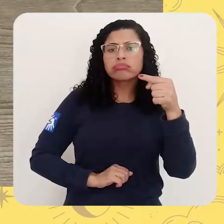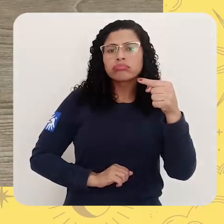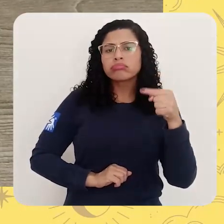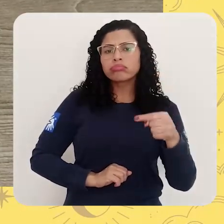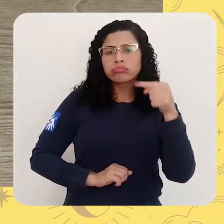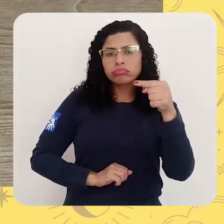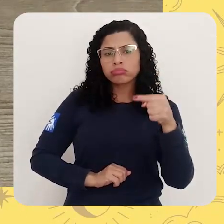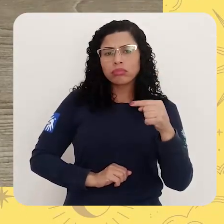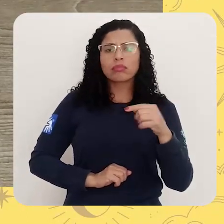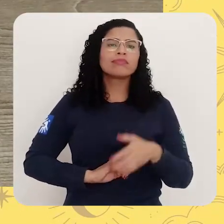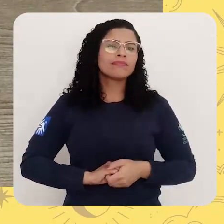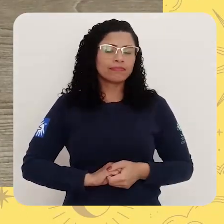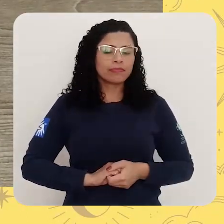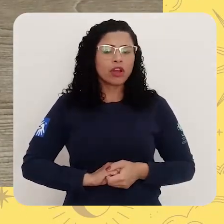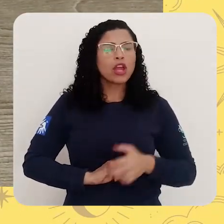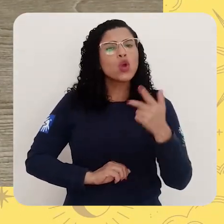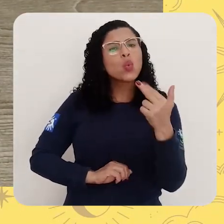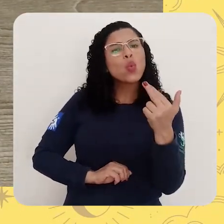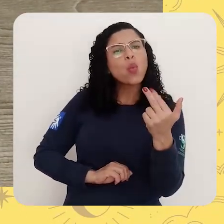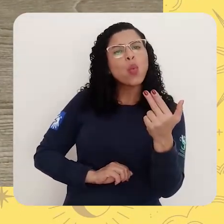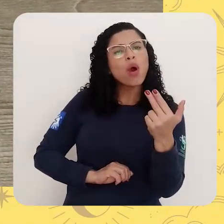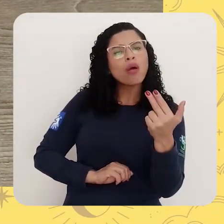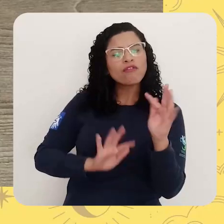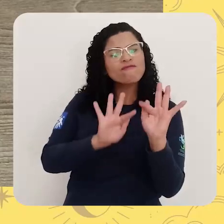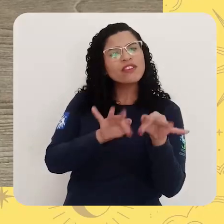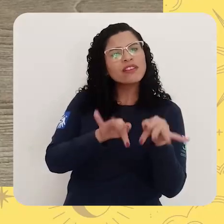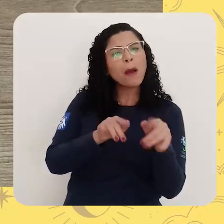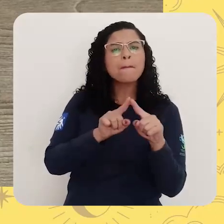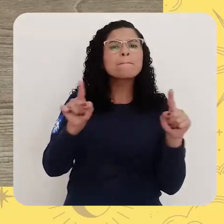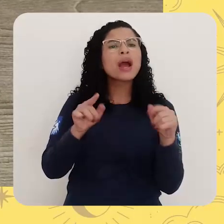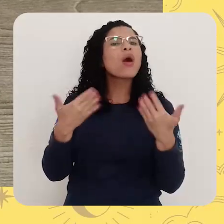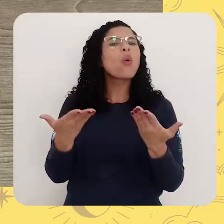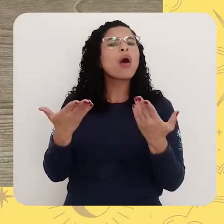frases. Com uma faca na mão. Começa com que letra?